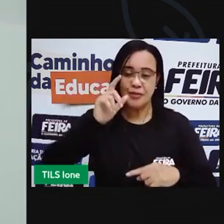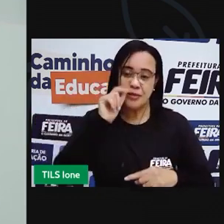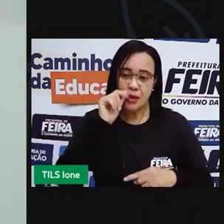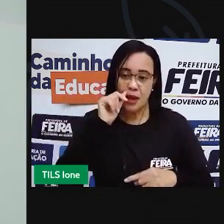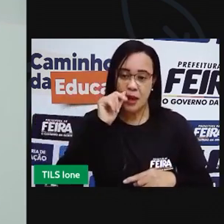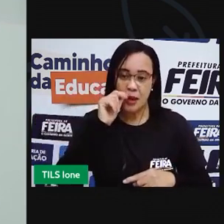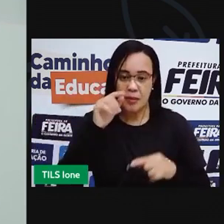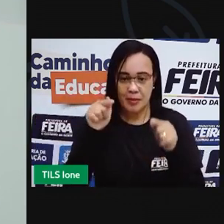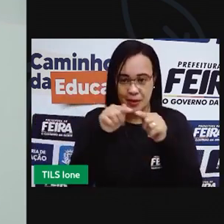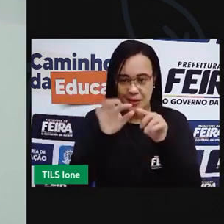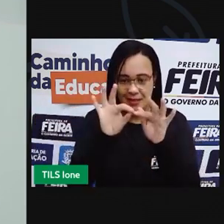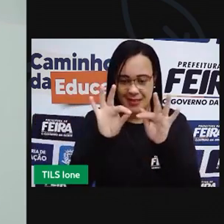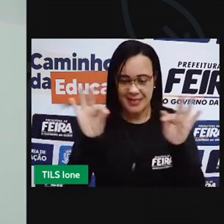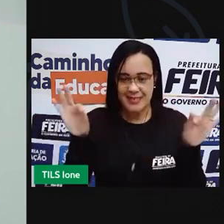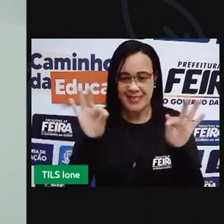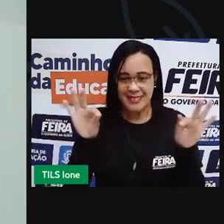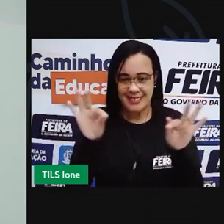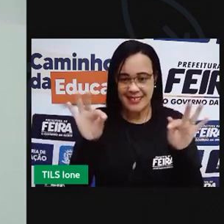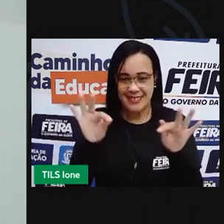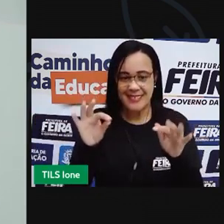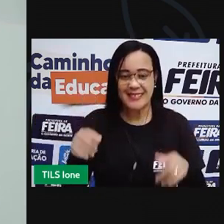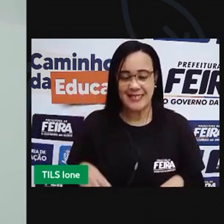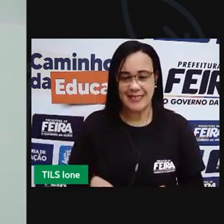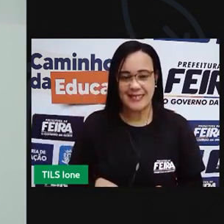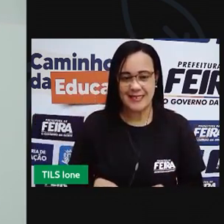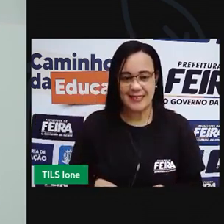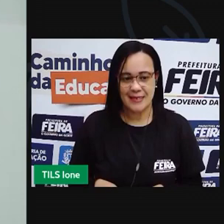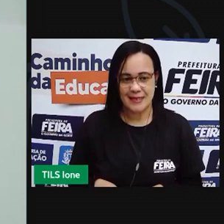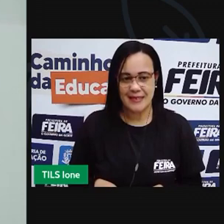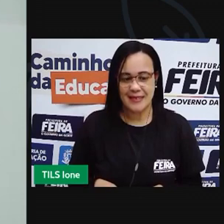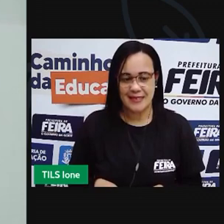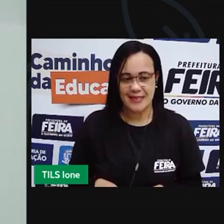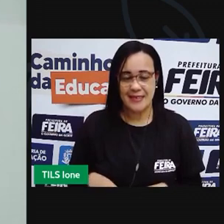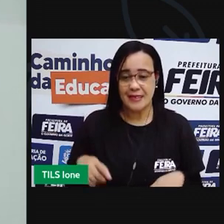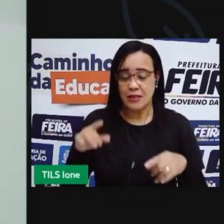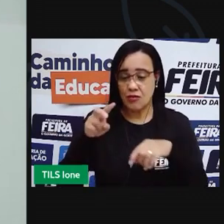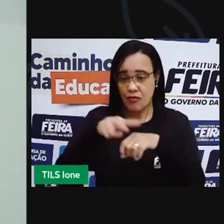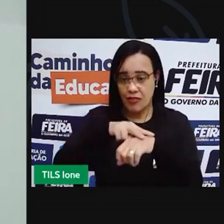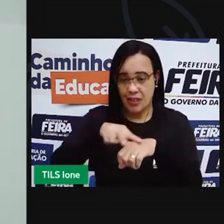compridos. Eu vou colocar esse lápis verde,